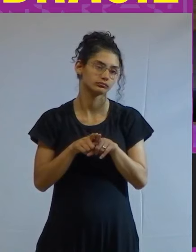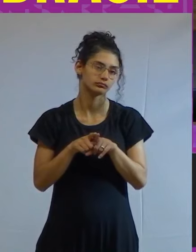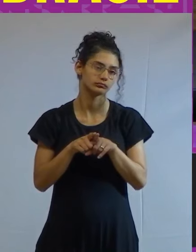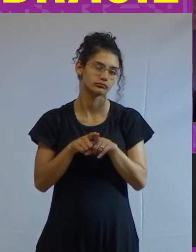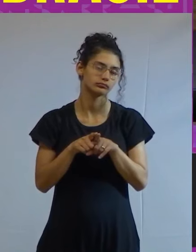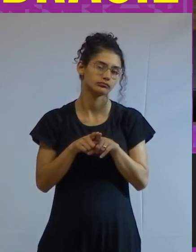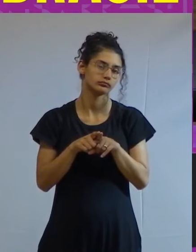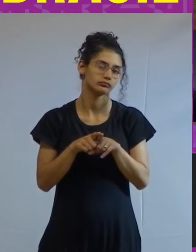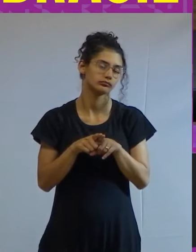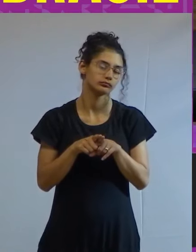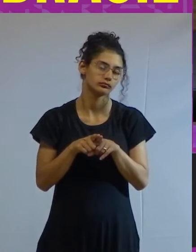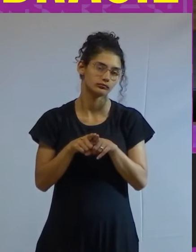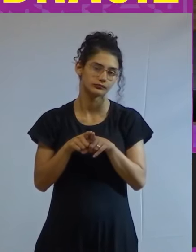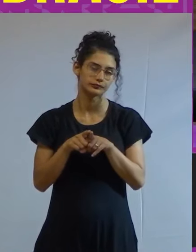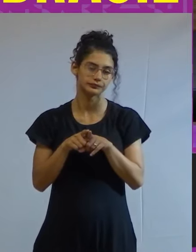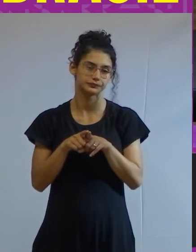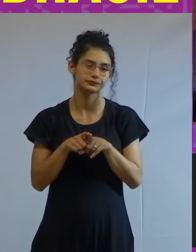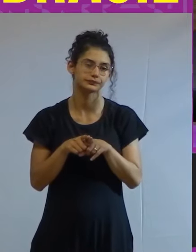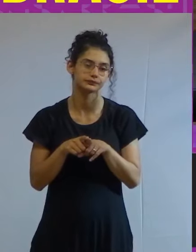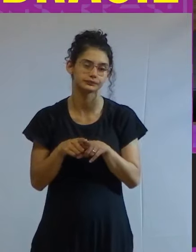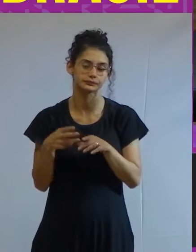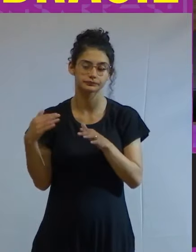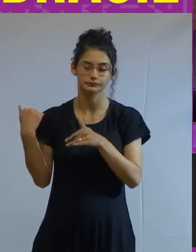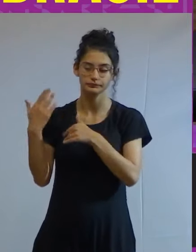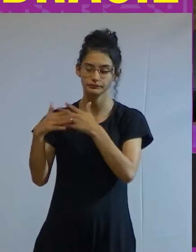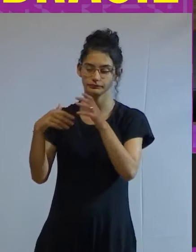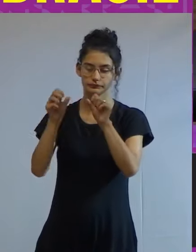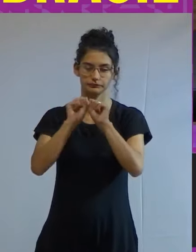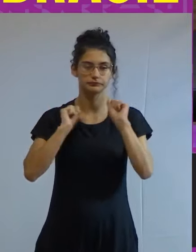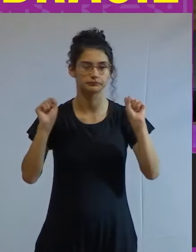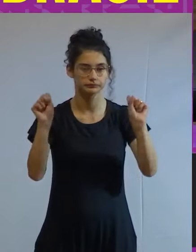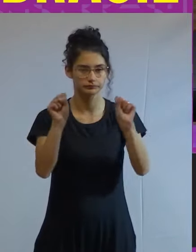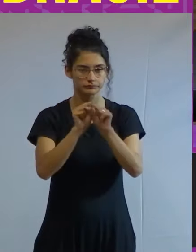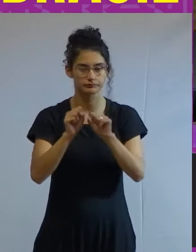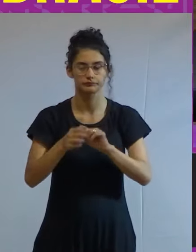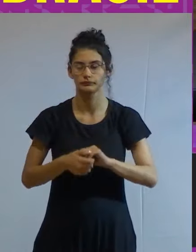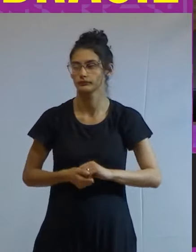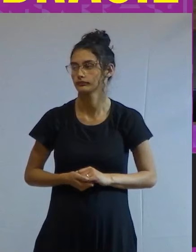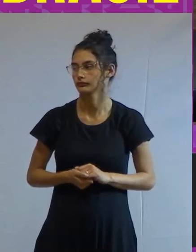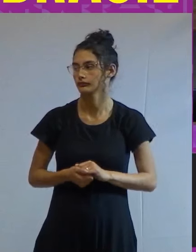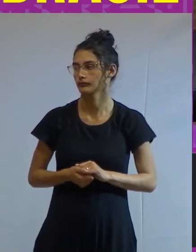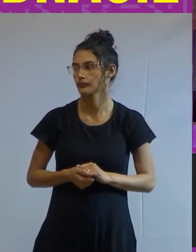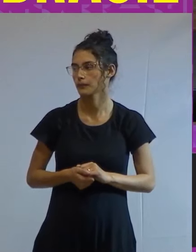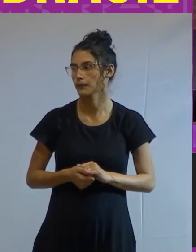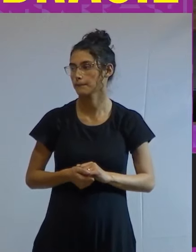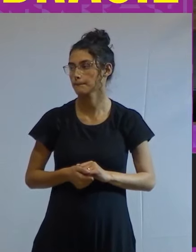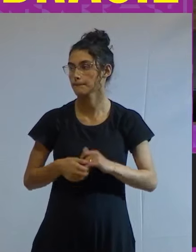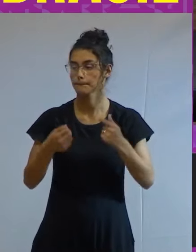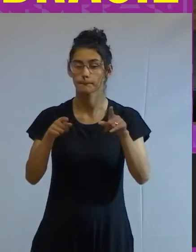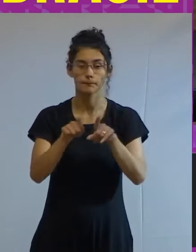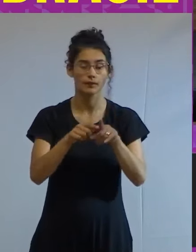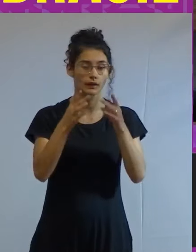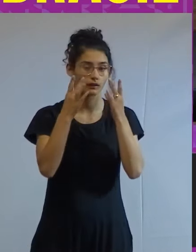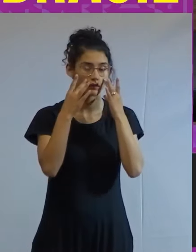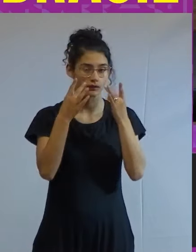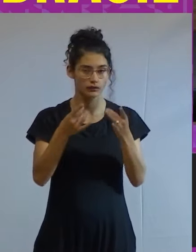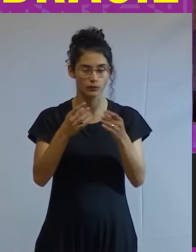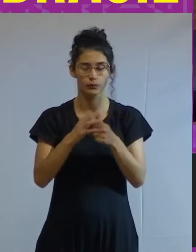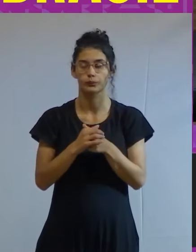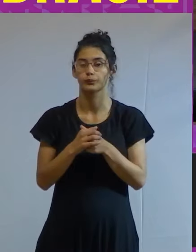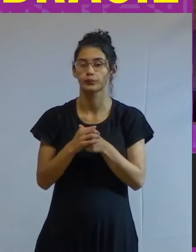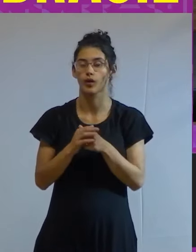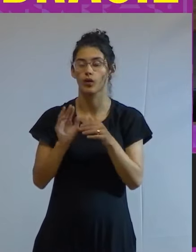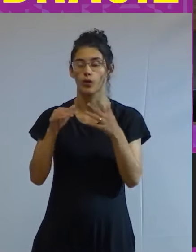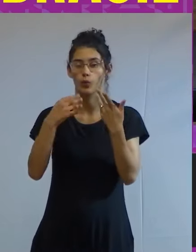durante esse seminário então preciso também chamar atenção para isso